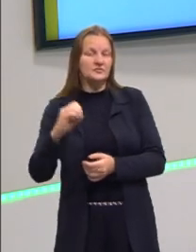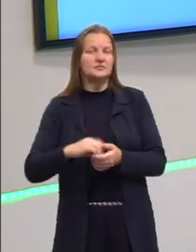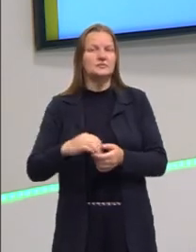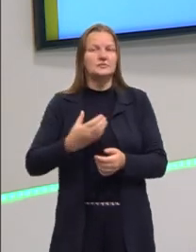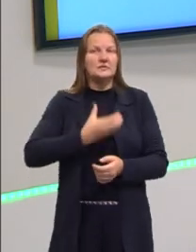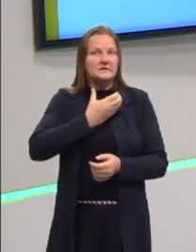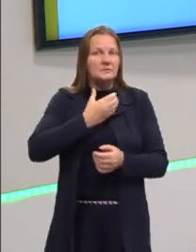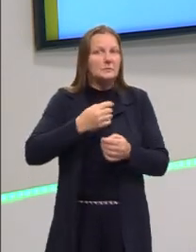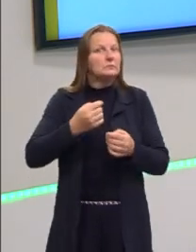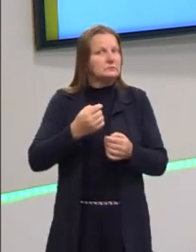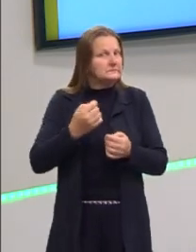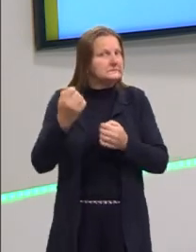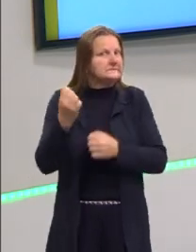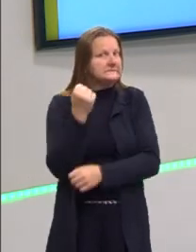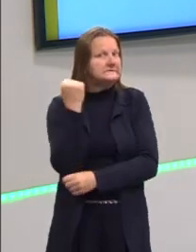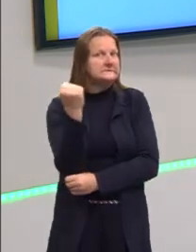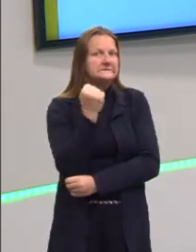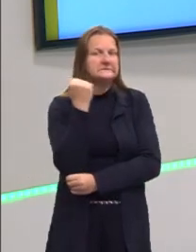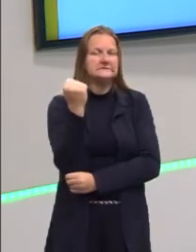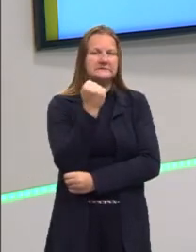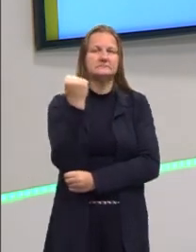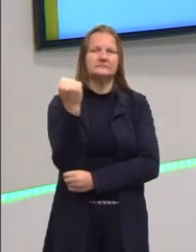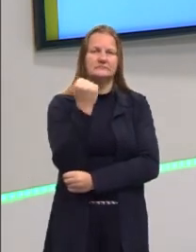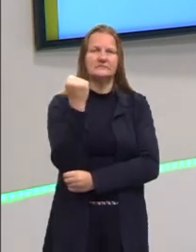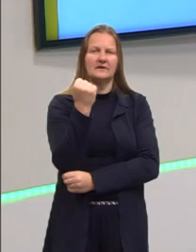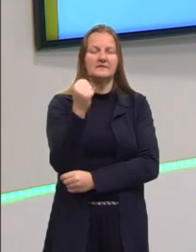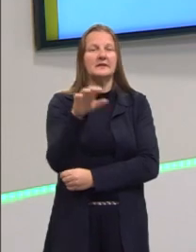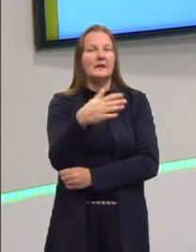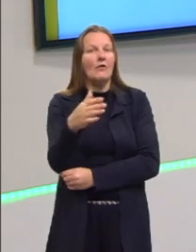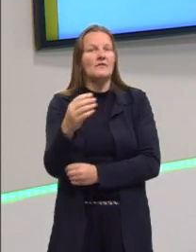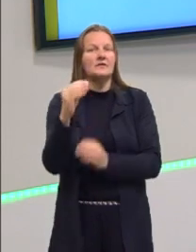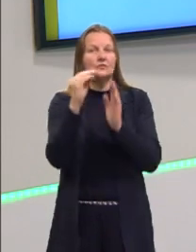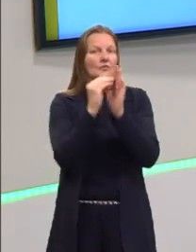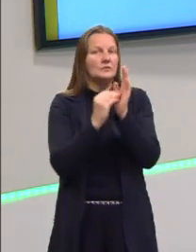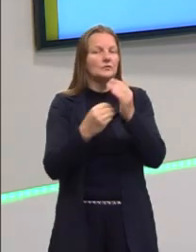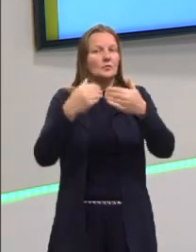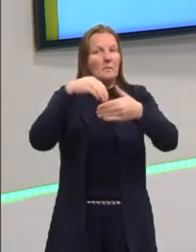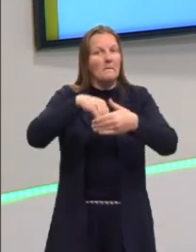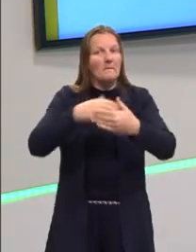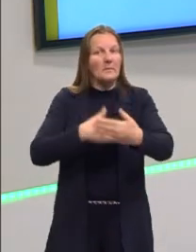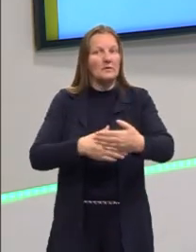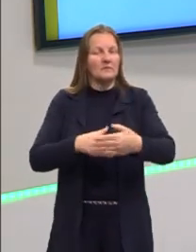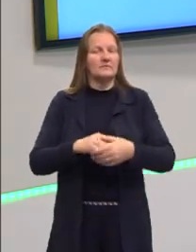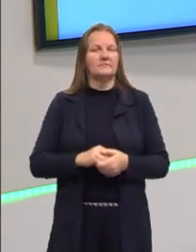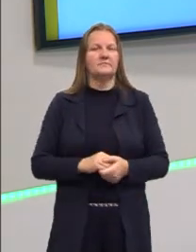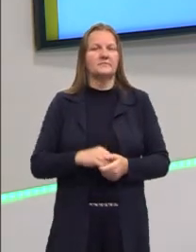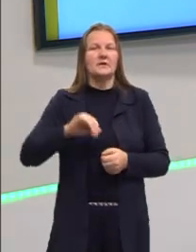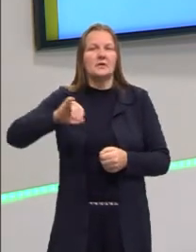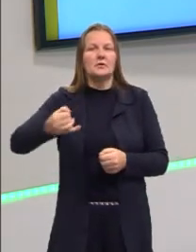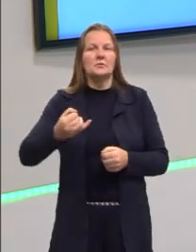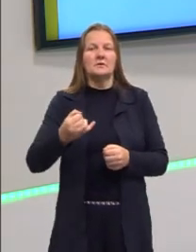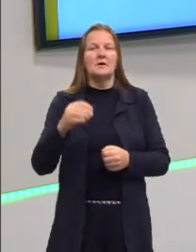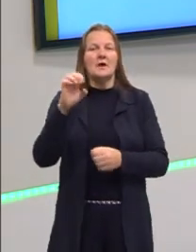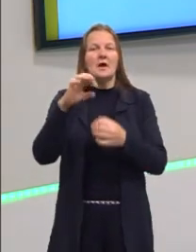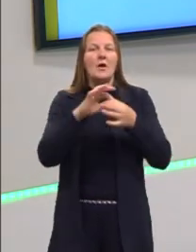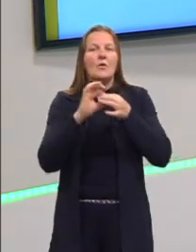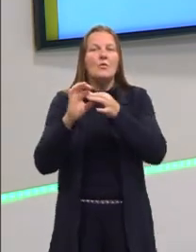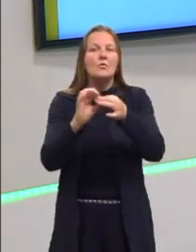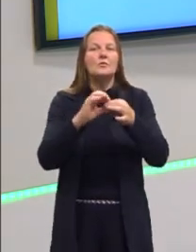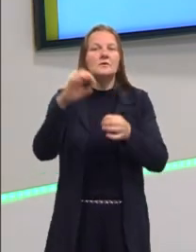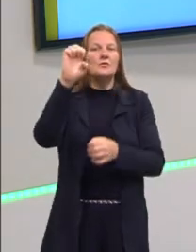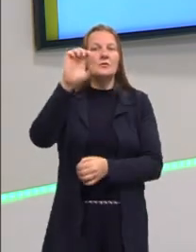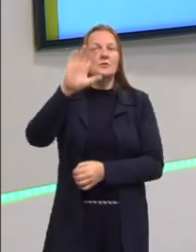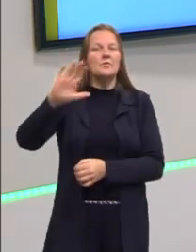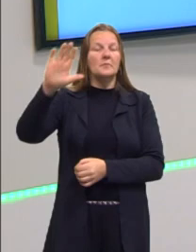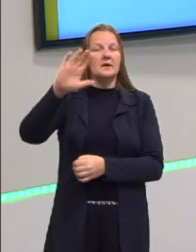alguma coisa que está caindo aí na nossa prova, tá? O argumento, então, é que a União Europeia retirava essa